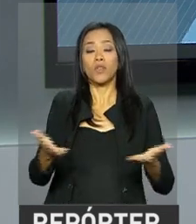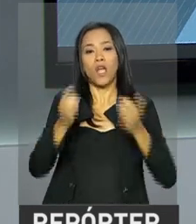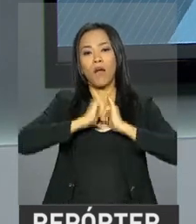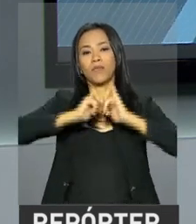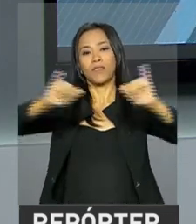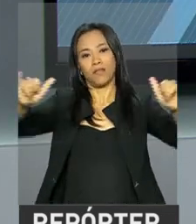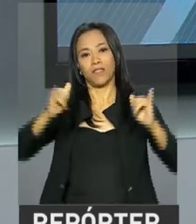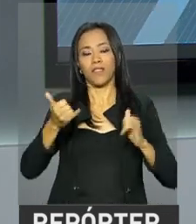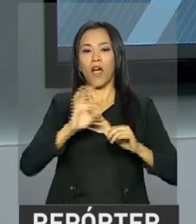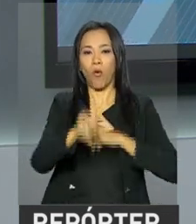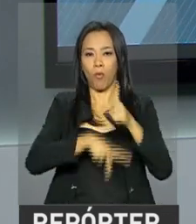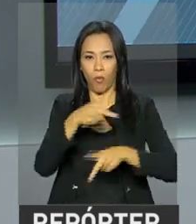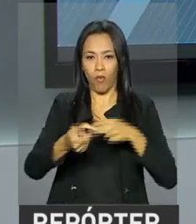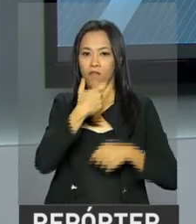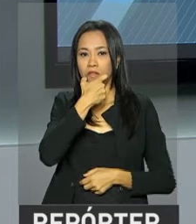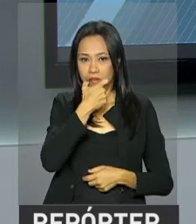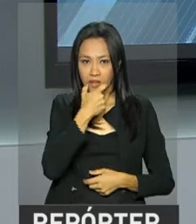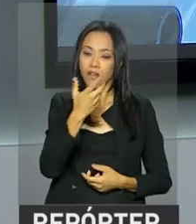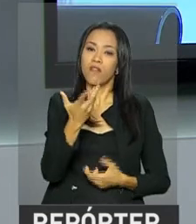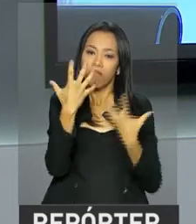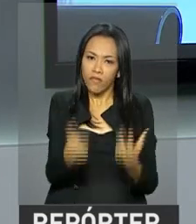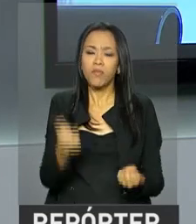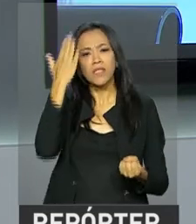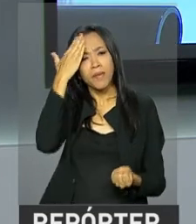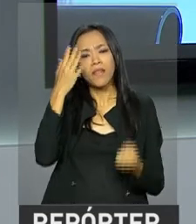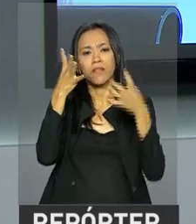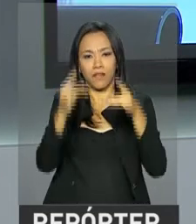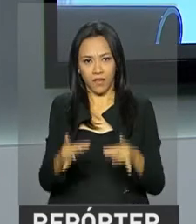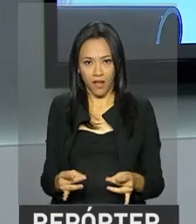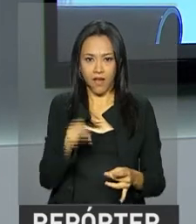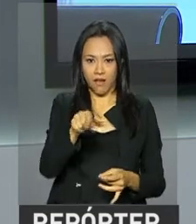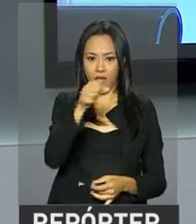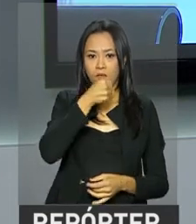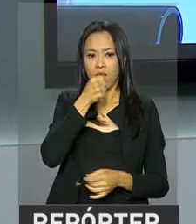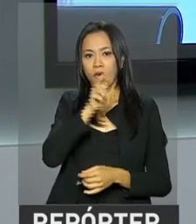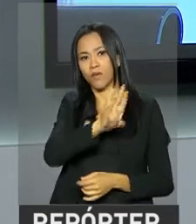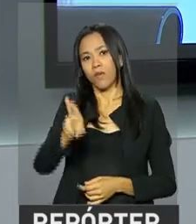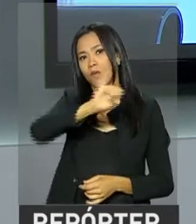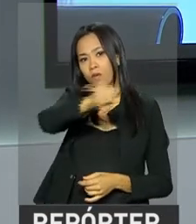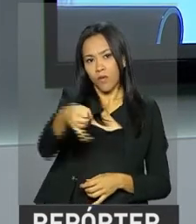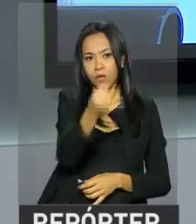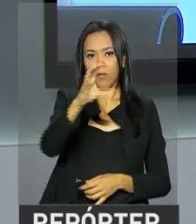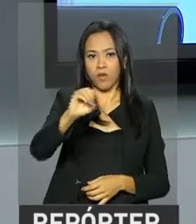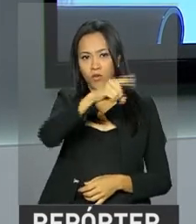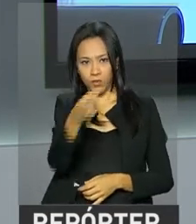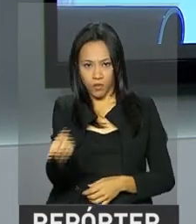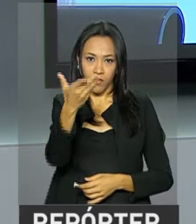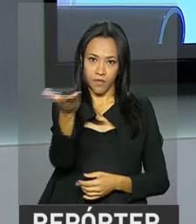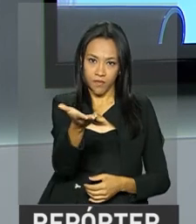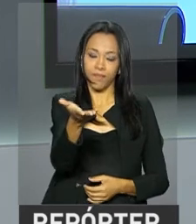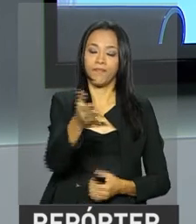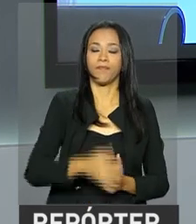ao povo britânico. Vamos então ao Palácio Planalto saber os detalhes com o João Pedro Neto, que está lá e conversa com a gente ao vivo agora.